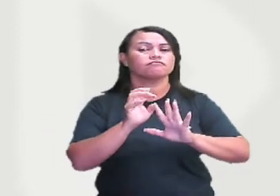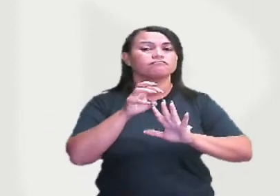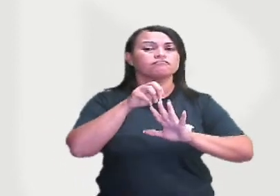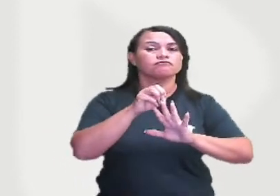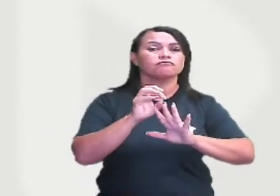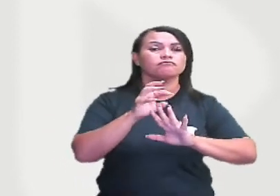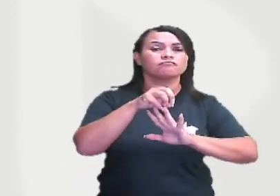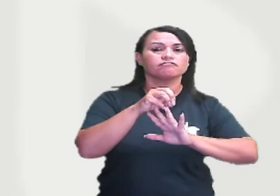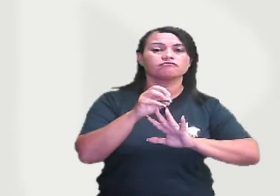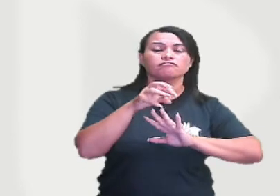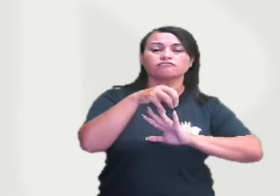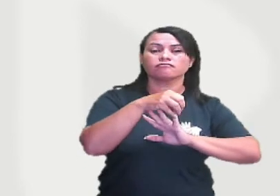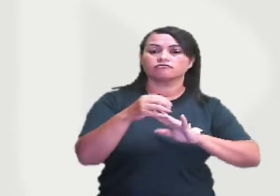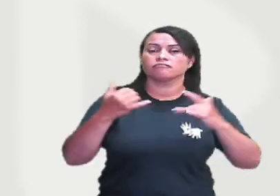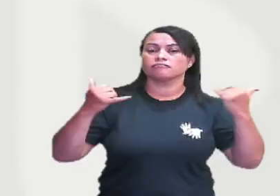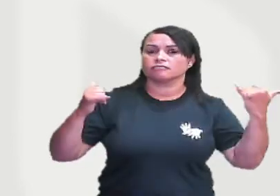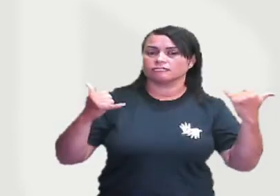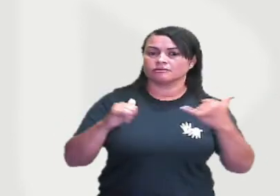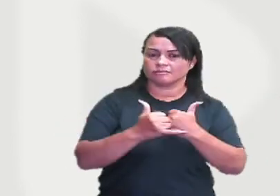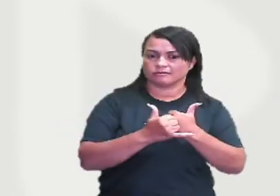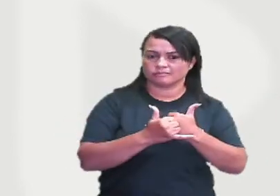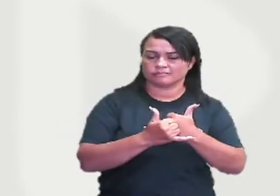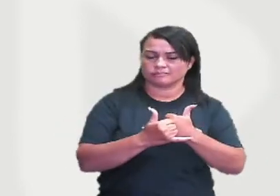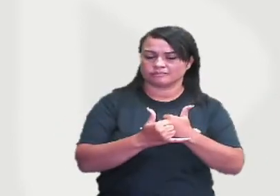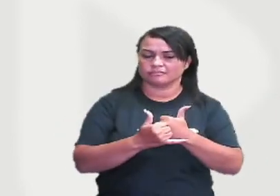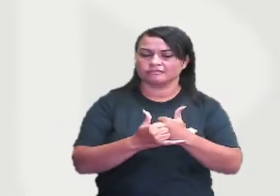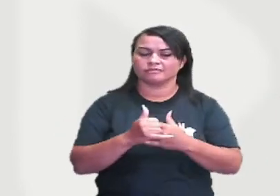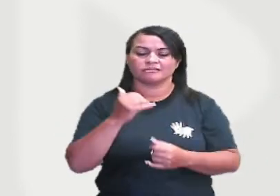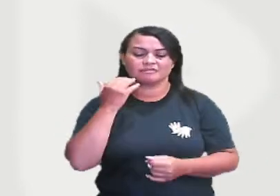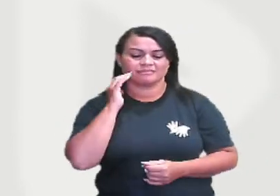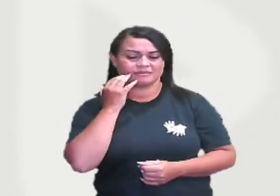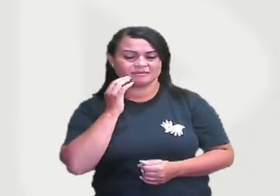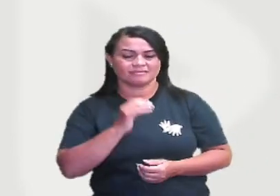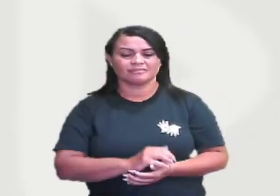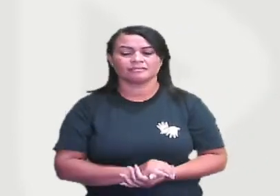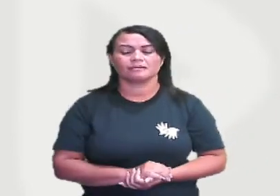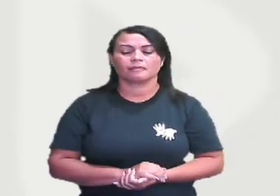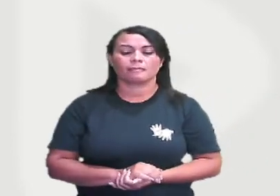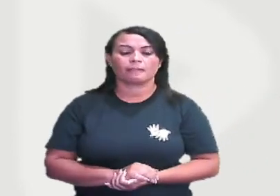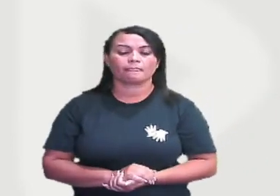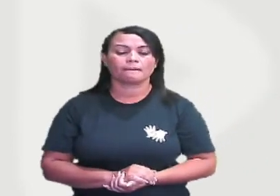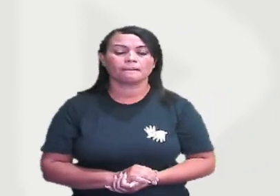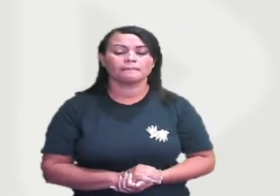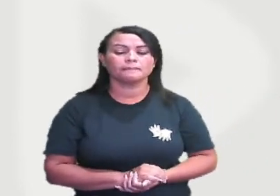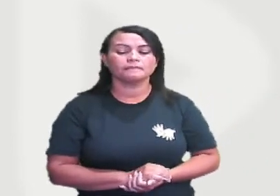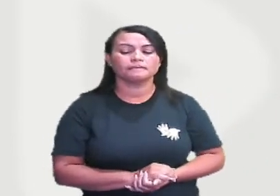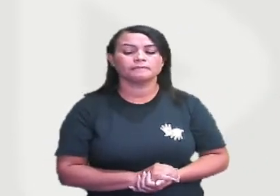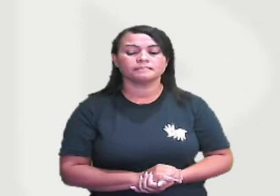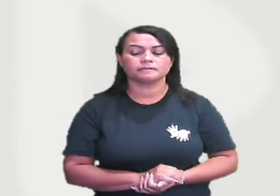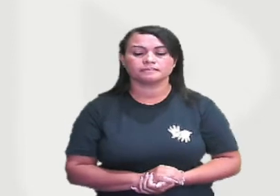desse fluxo de energia da nossa cadeia alimentar. Tá certo?